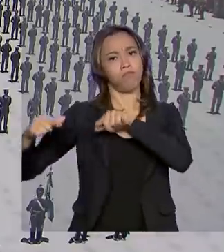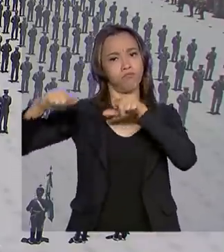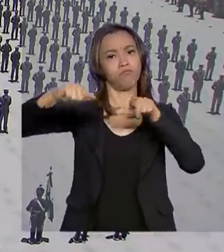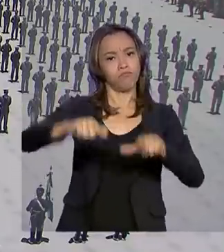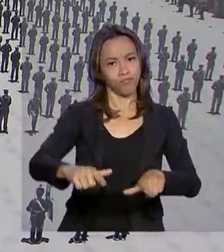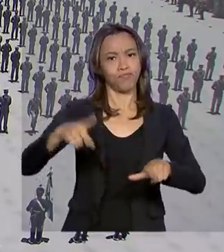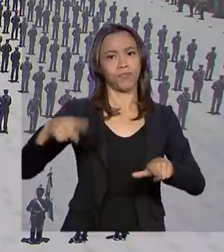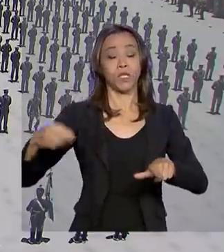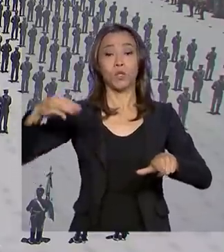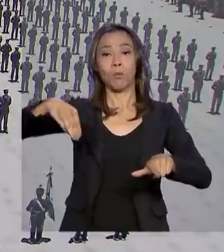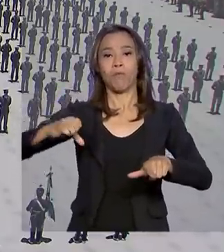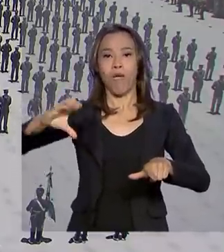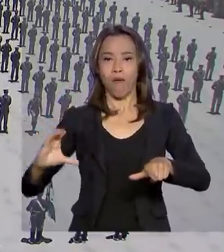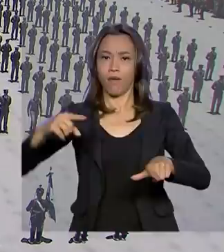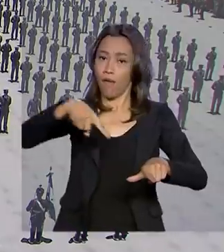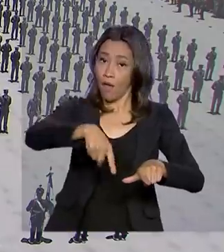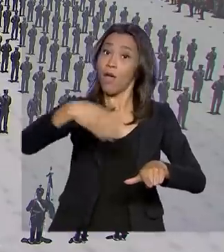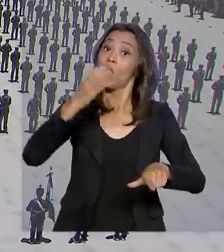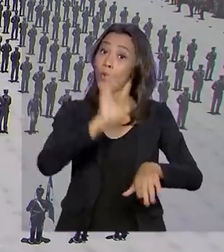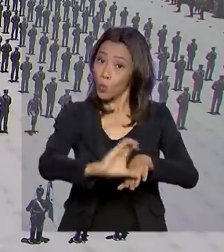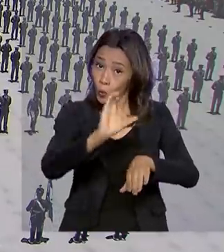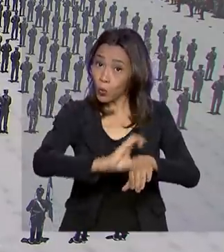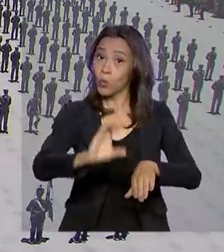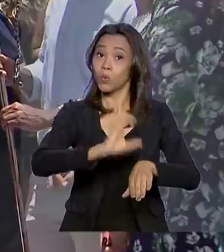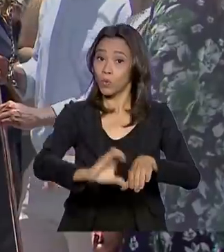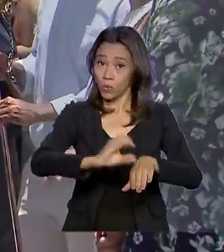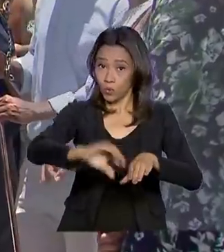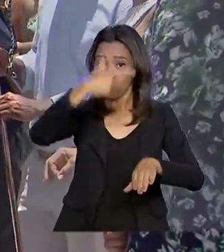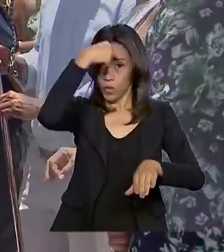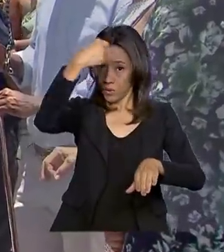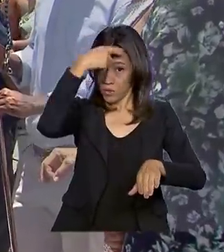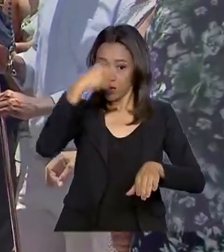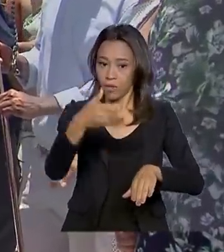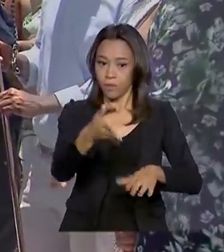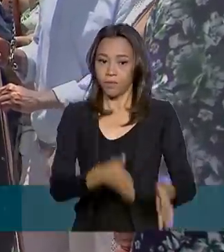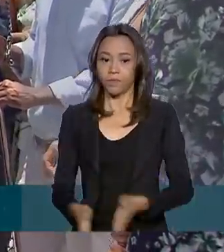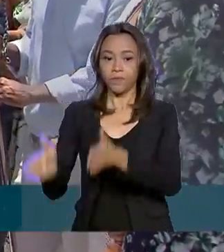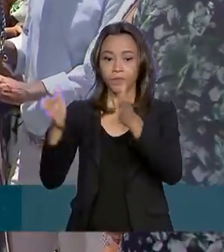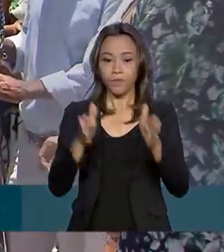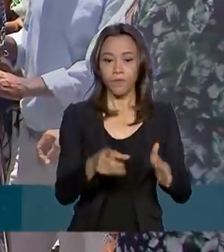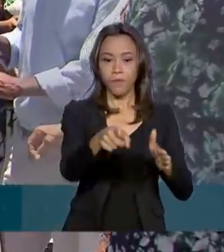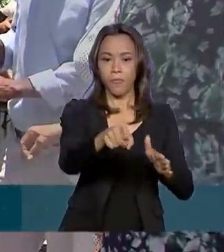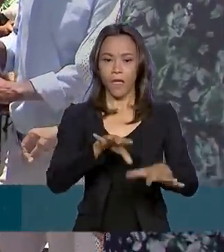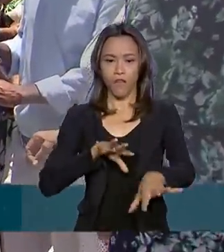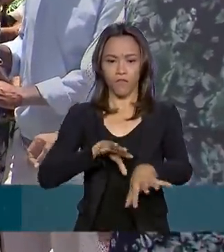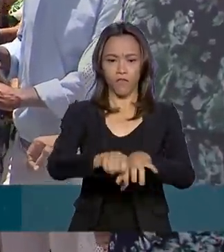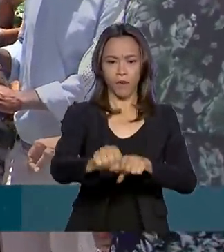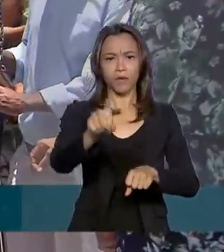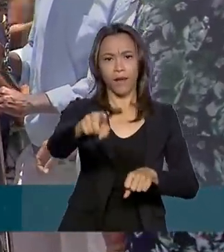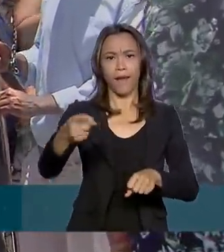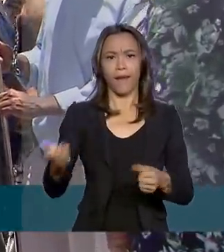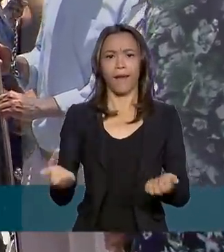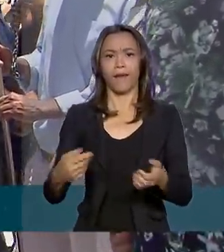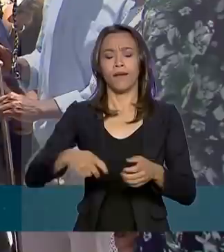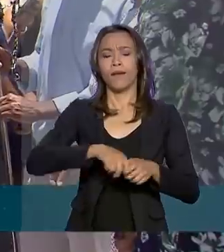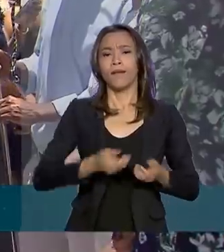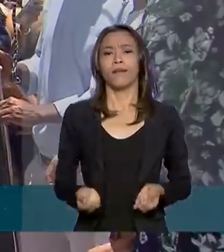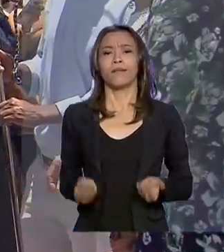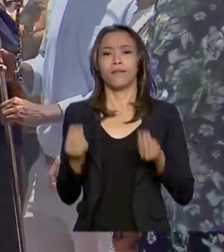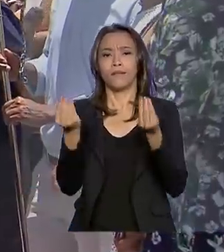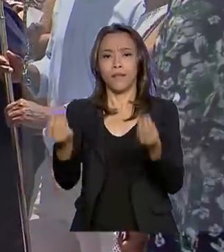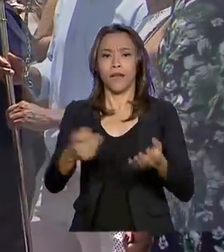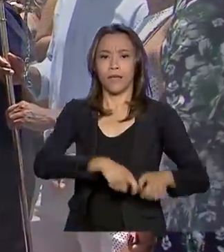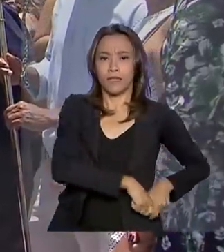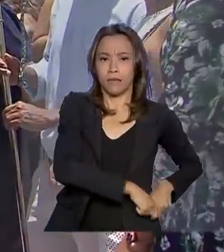como um curso de graduação universitária. O marco da formatura é a entrega da espada de oficial das